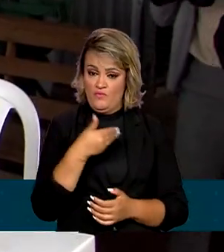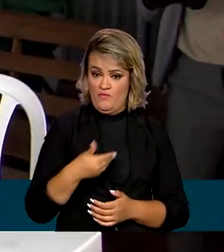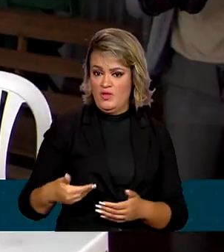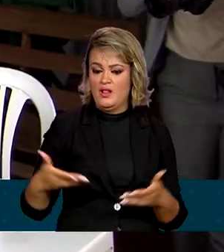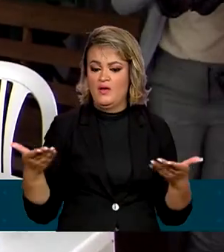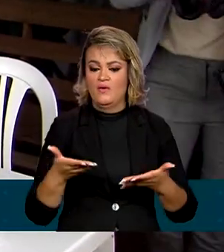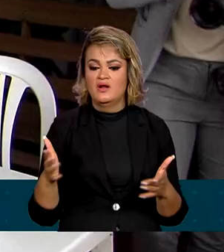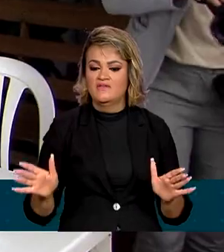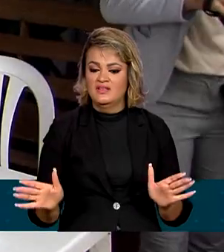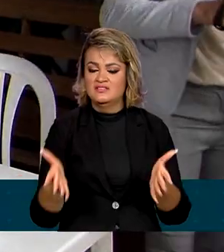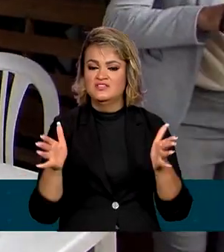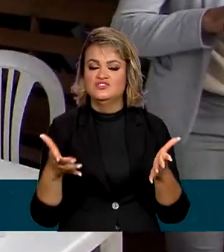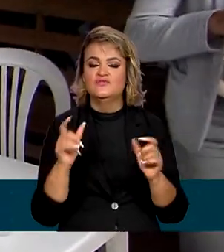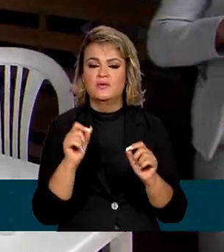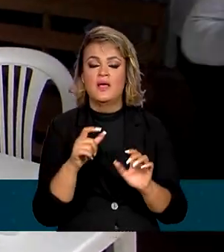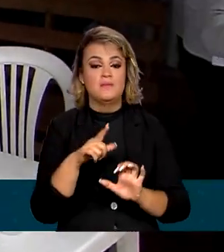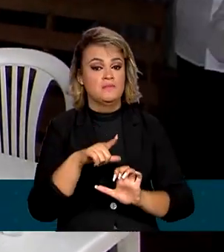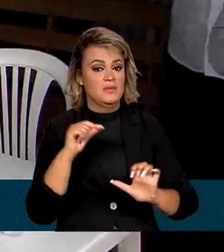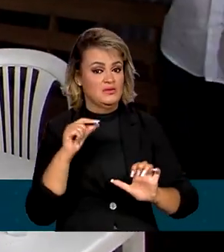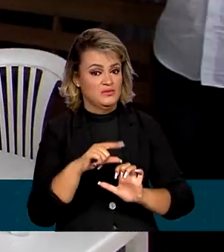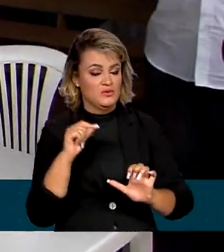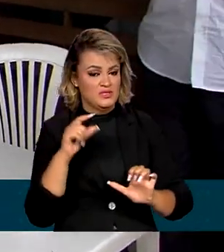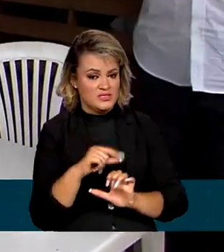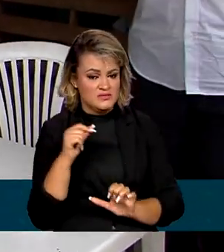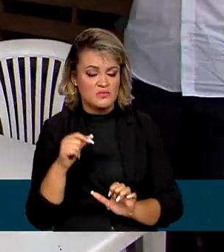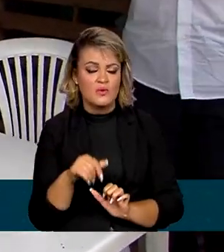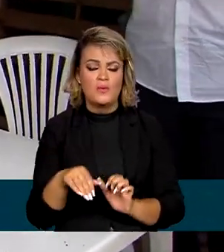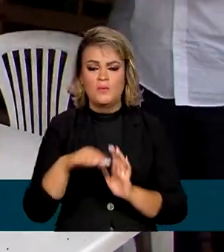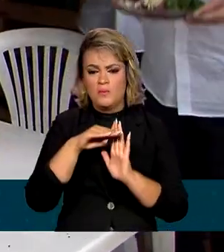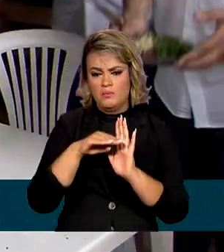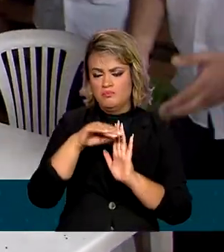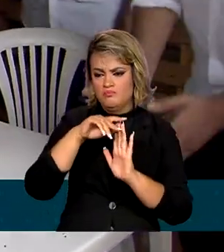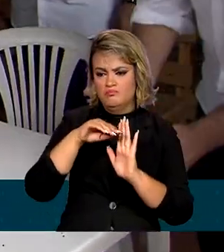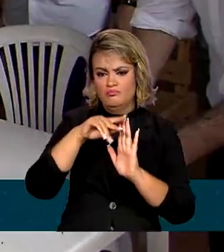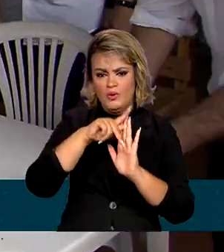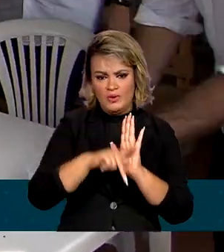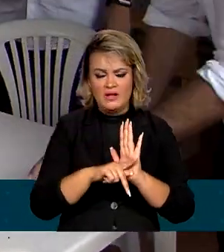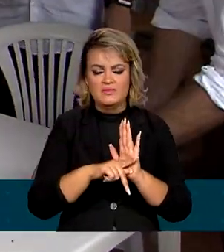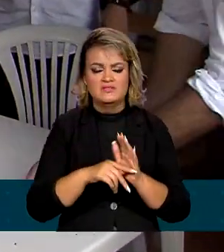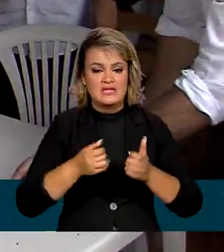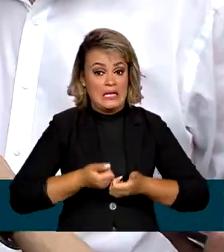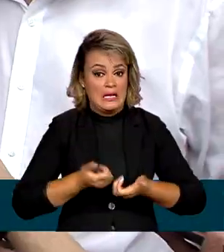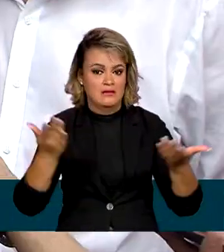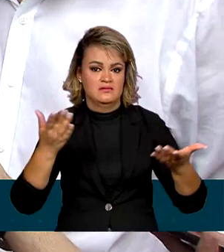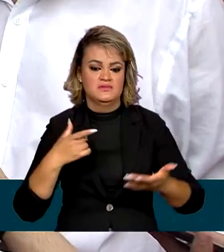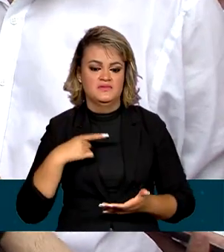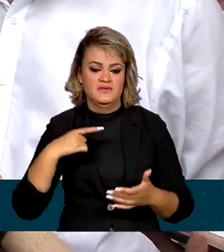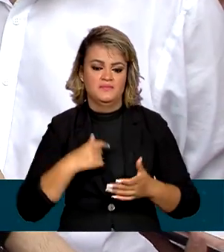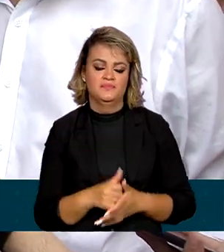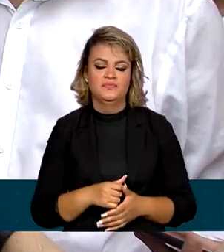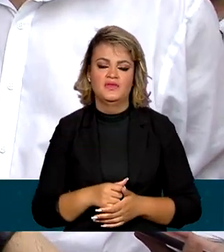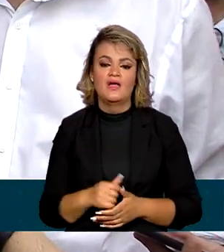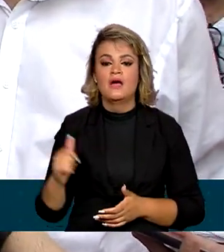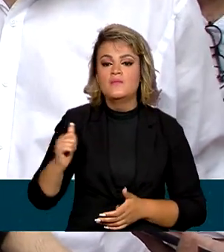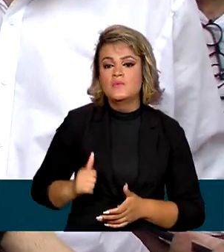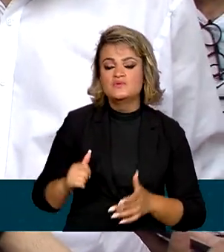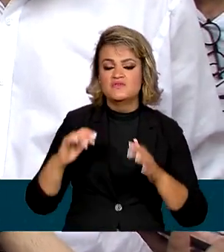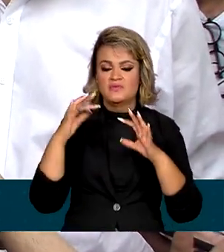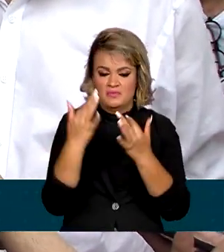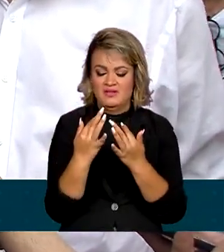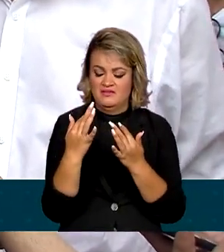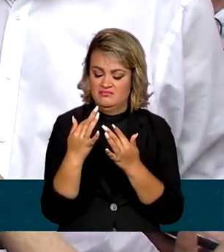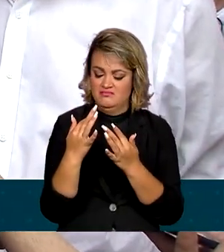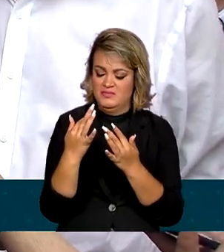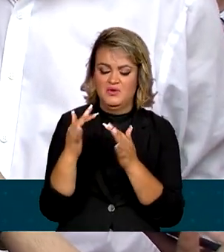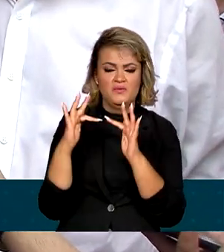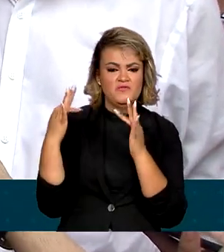vai incentivar o empreendedorismo com programas que serão lançados em breve. O Bolsa Família, como o nome